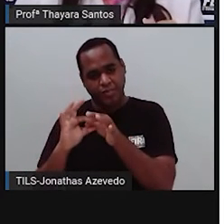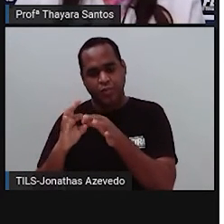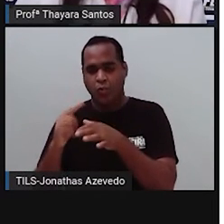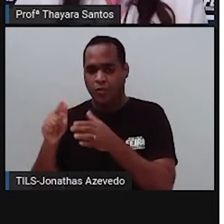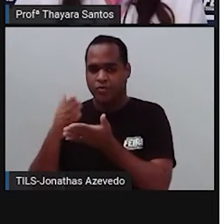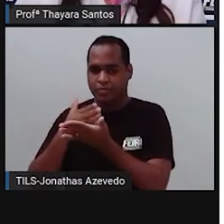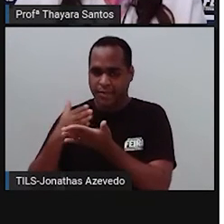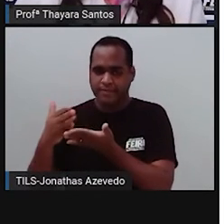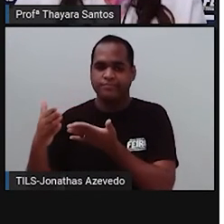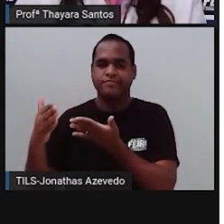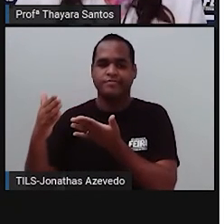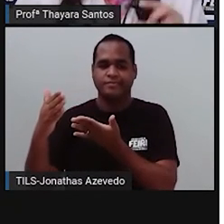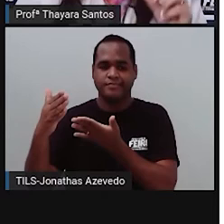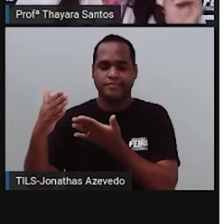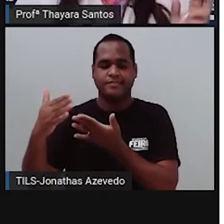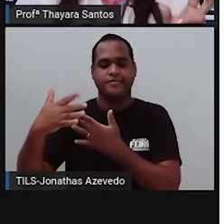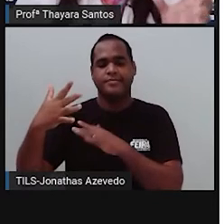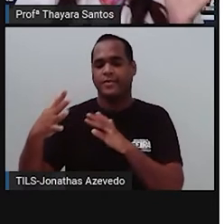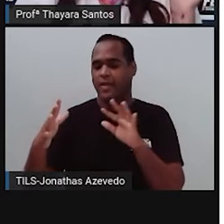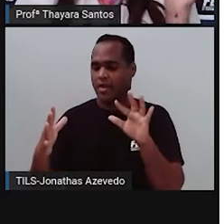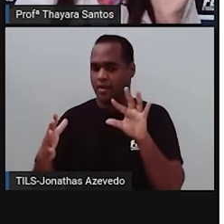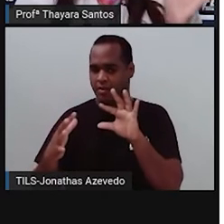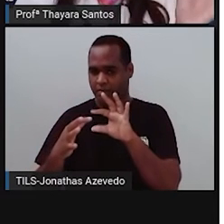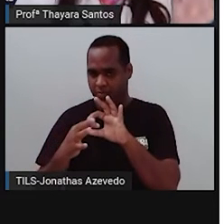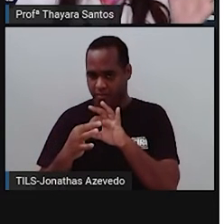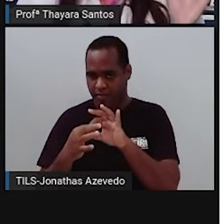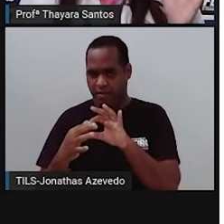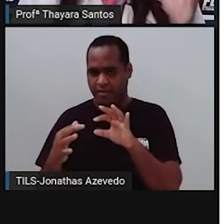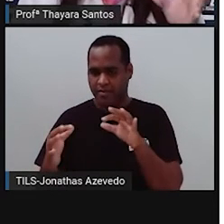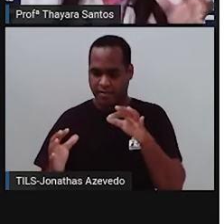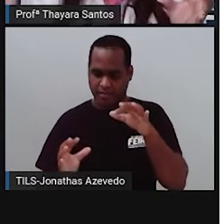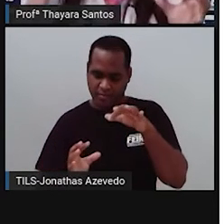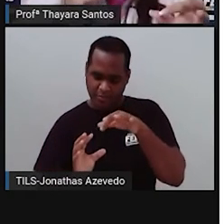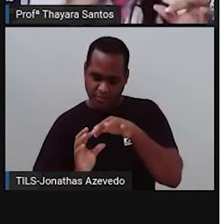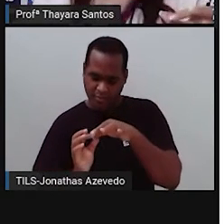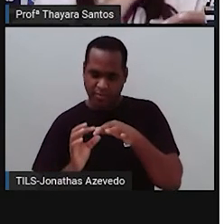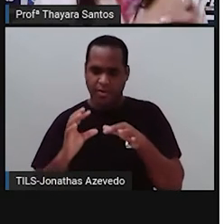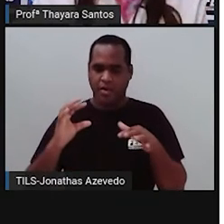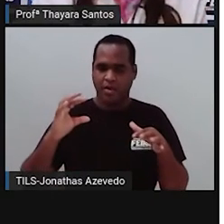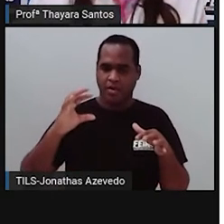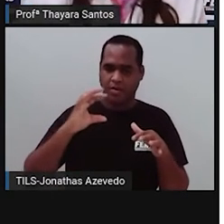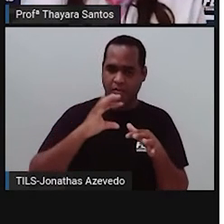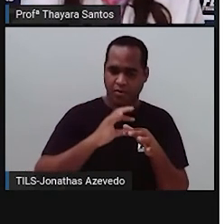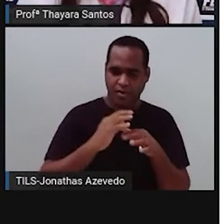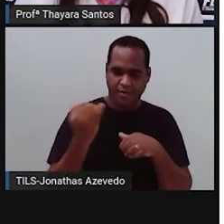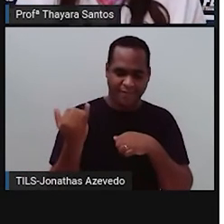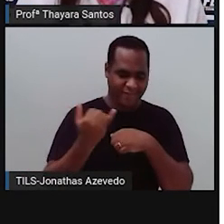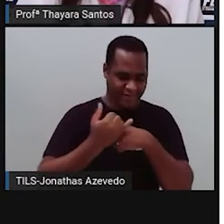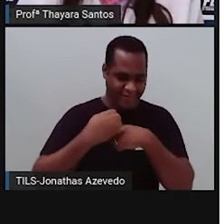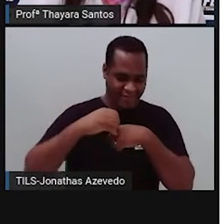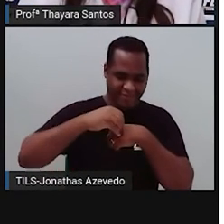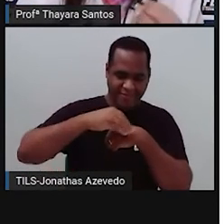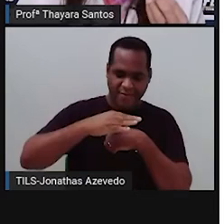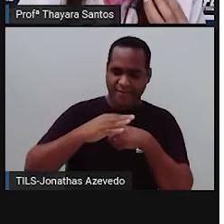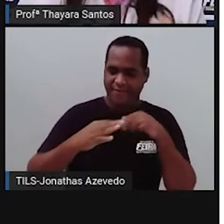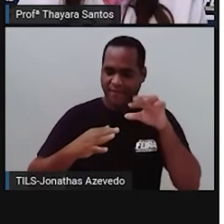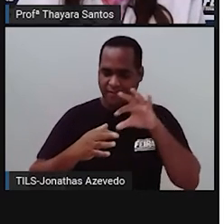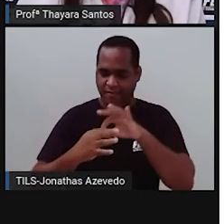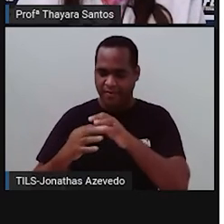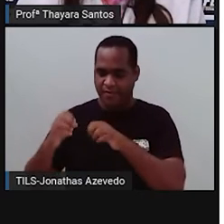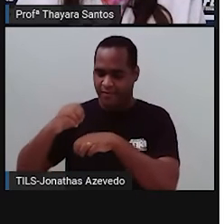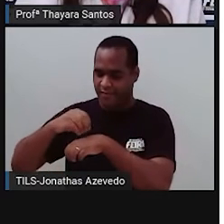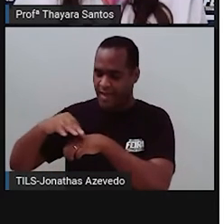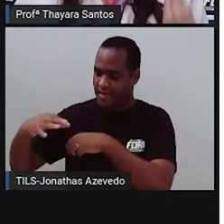neurônio. E essas conexões que eles fazem entre si para transmitir essas informações é o que a gente chama de